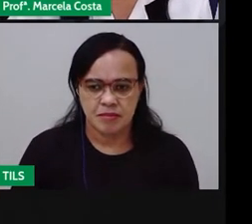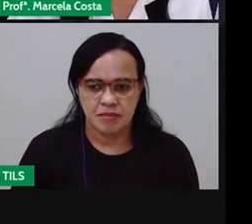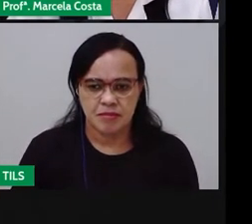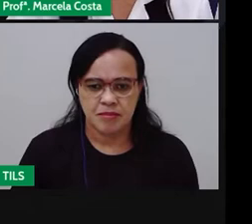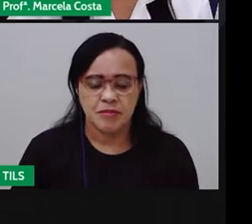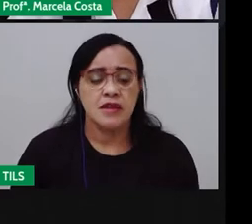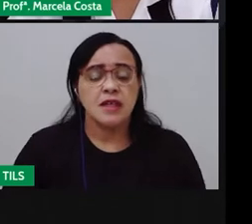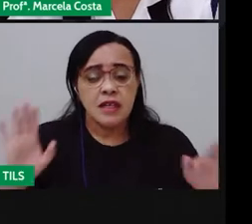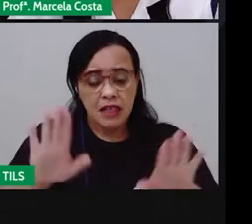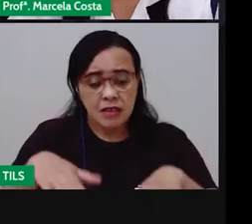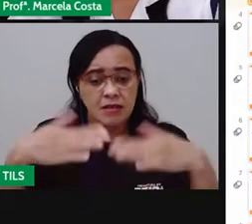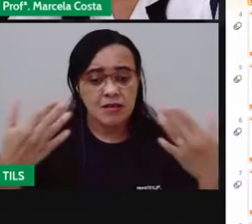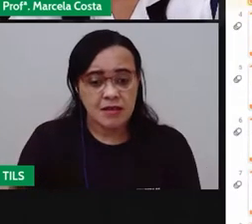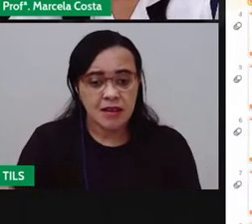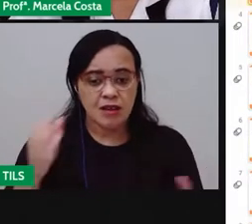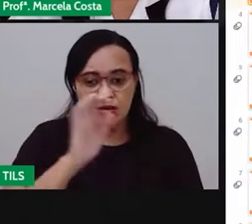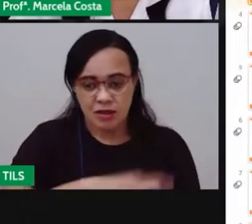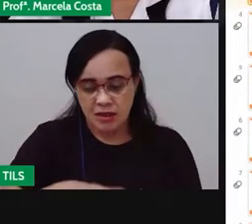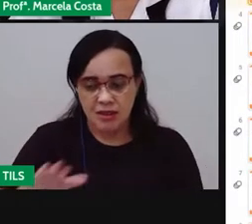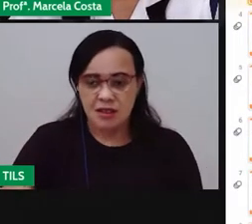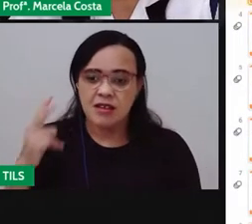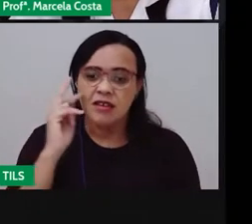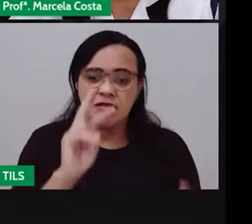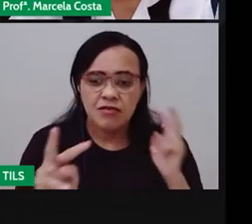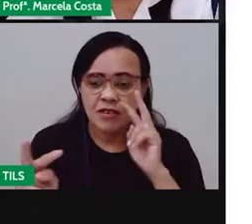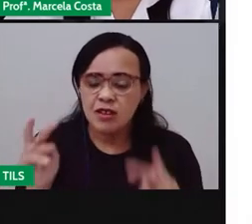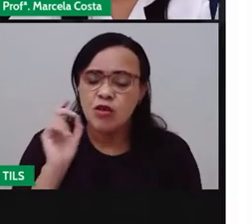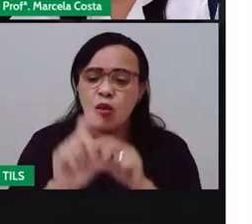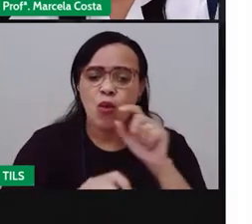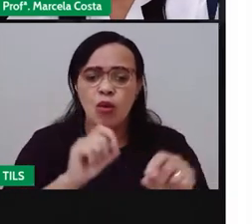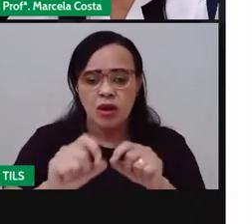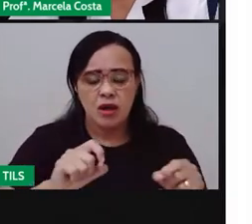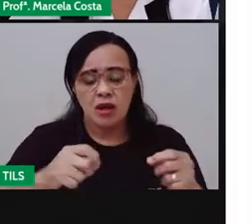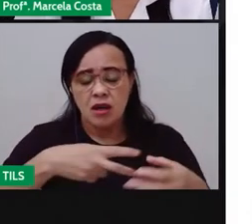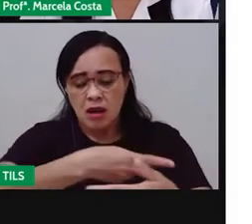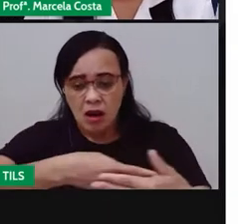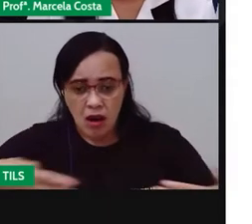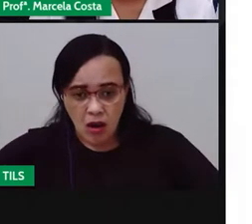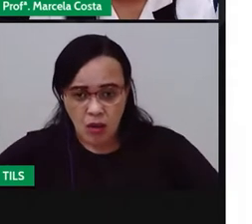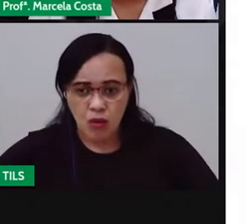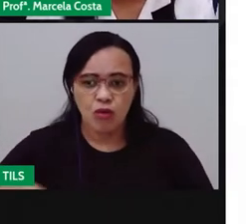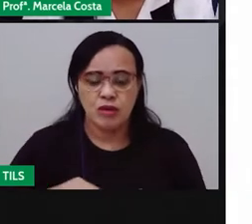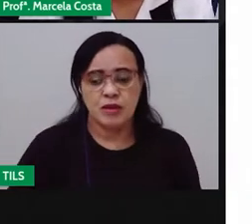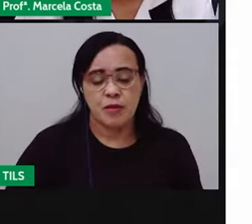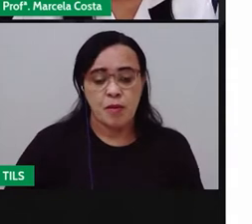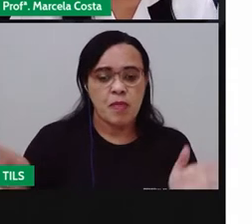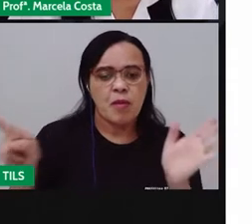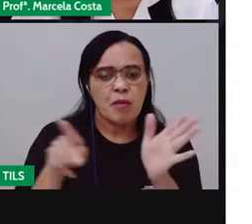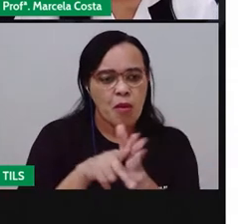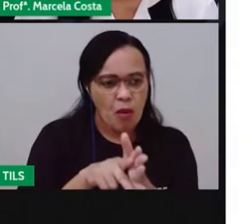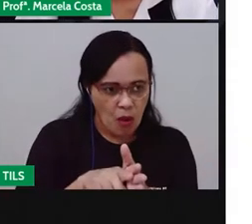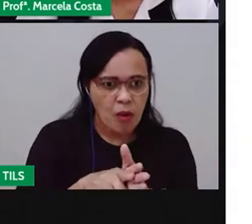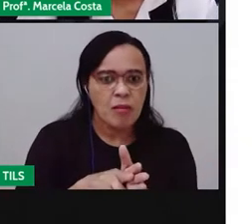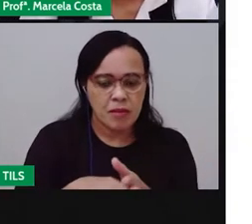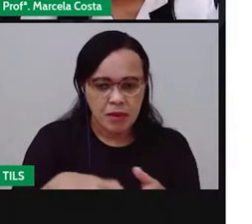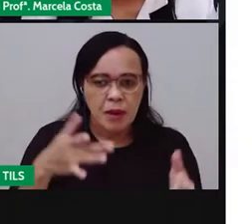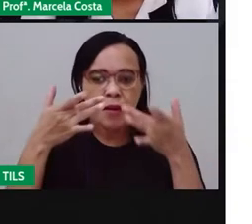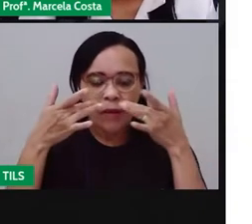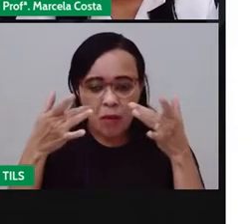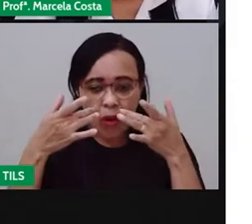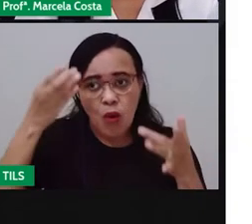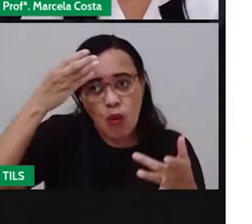Então, crianças, vimos aí algumas das expressões artísticas, expressões